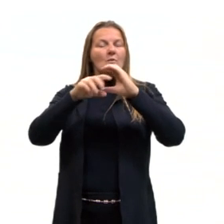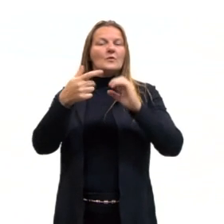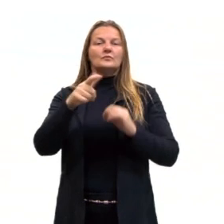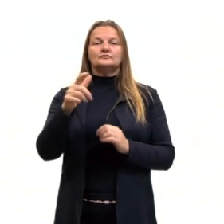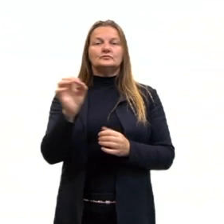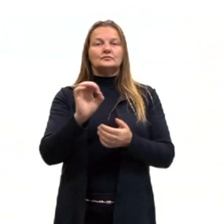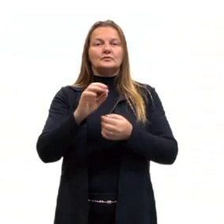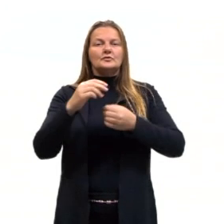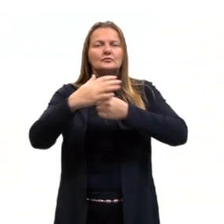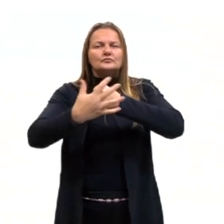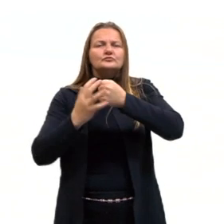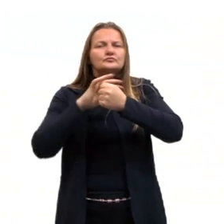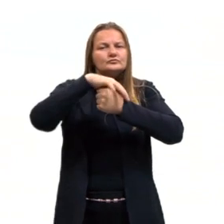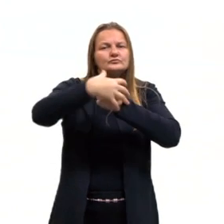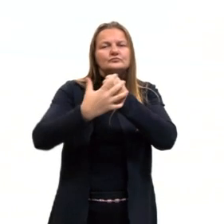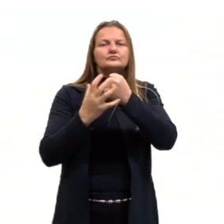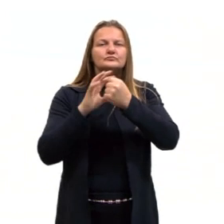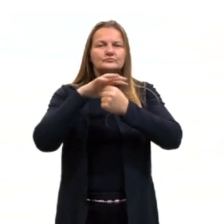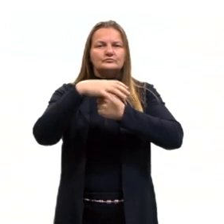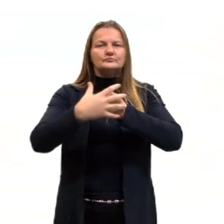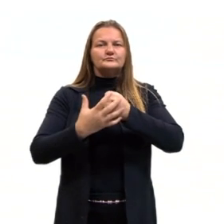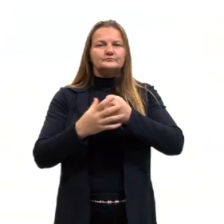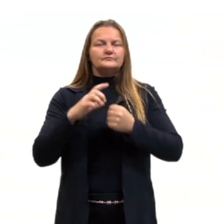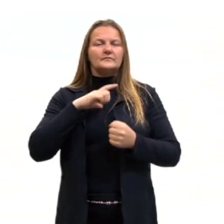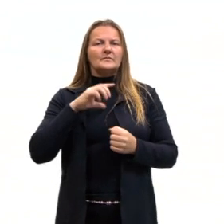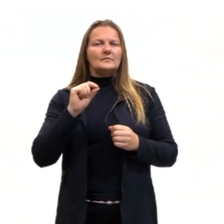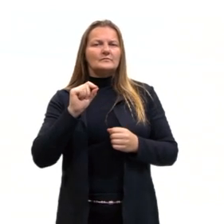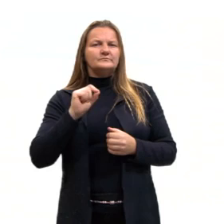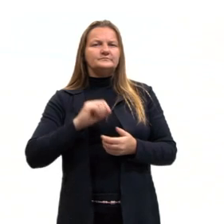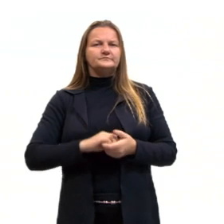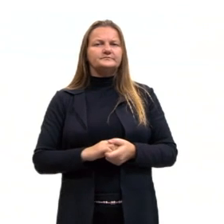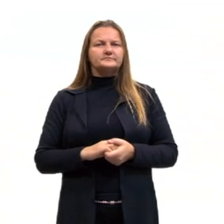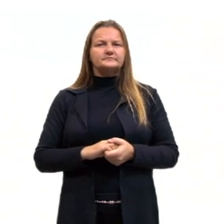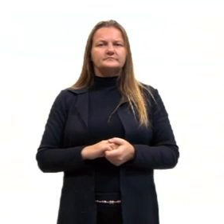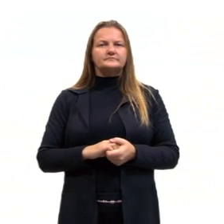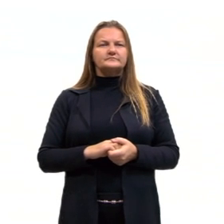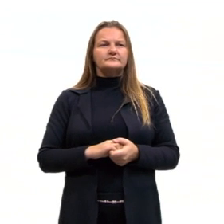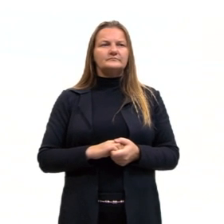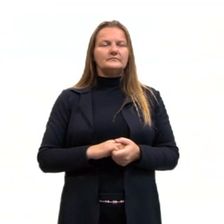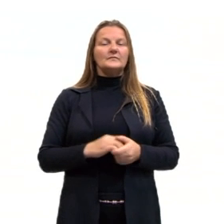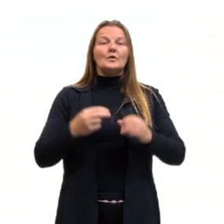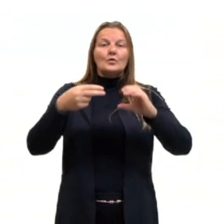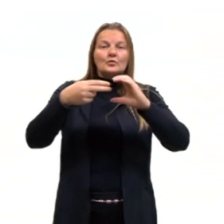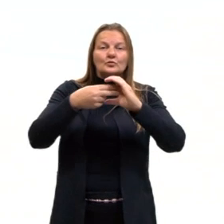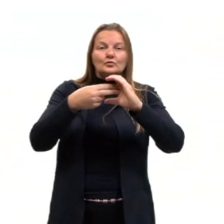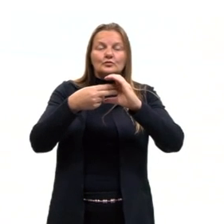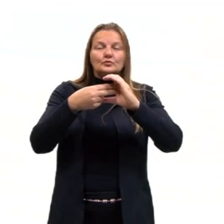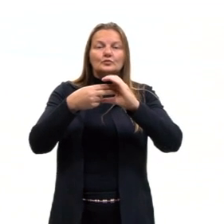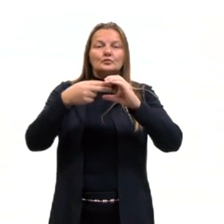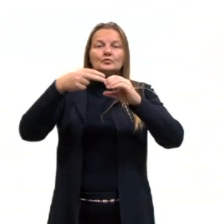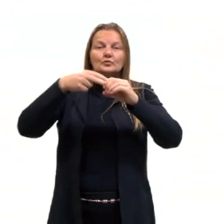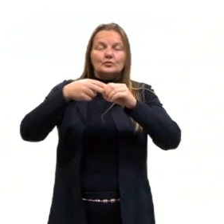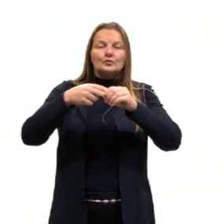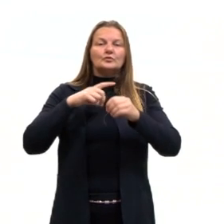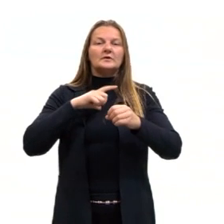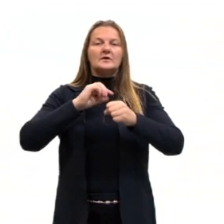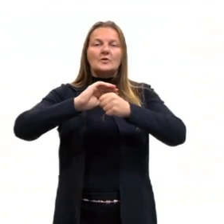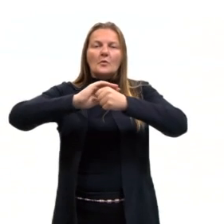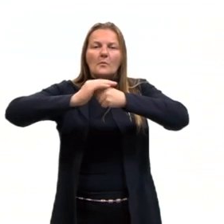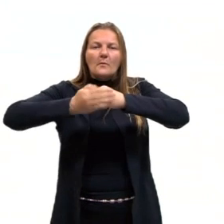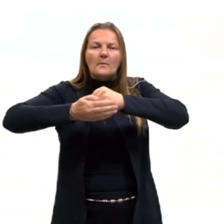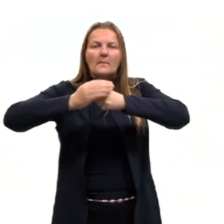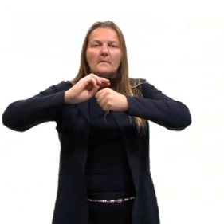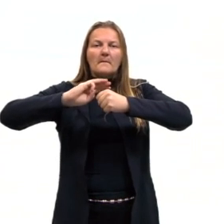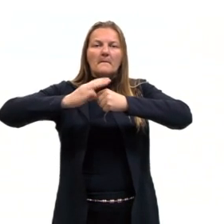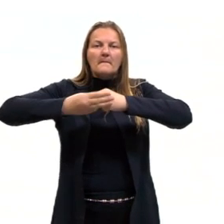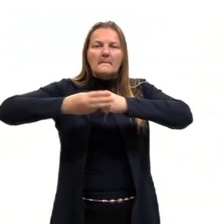ali pelo envoltório. Bom, o núcleo, ele é envolvido por uma membrana,